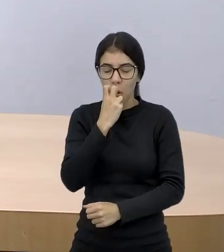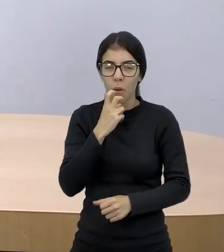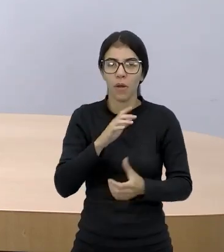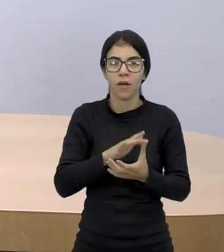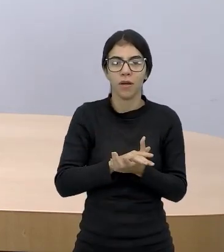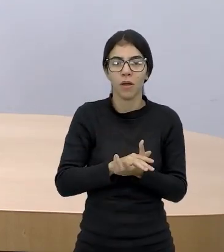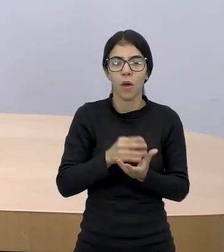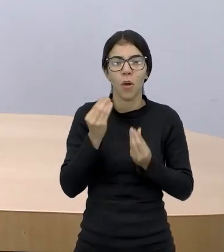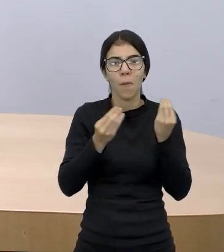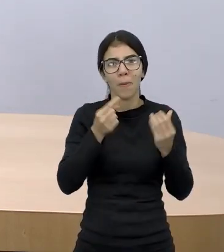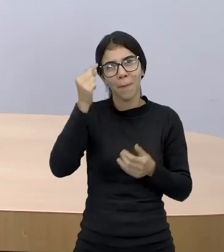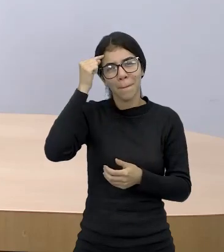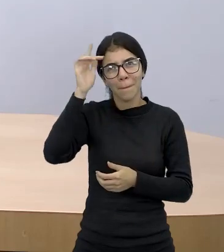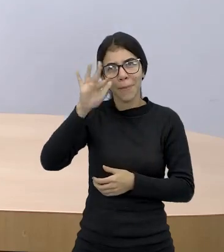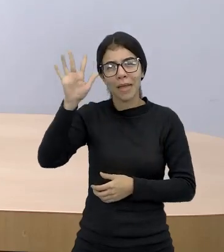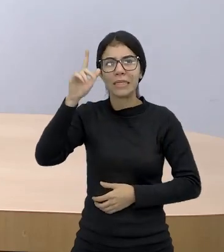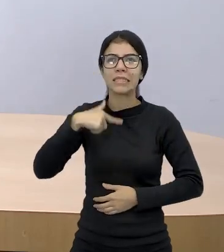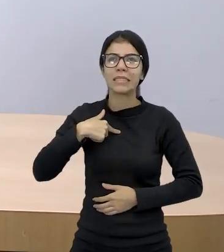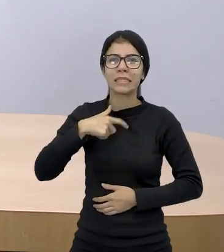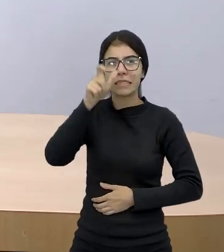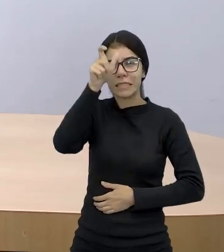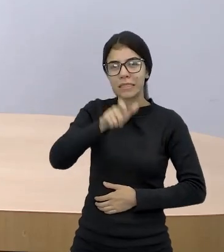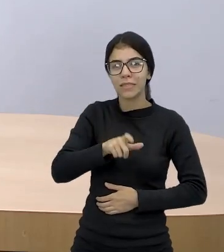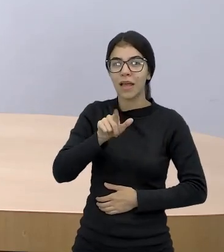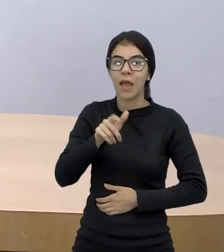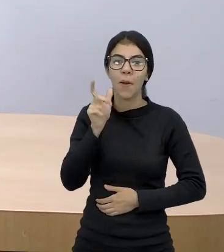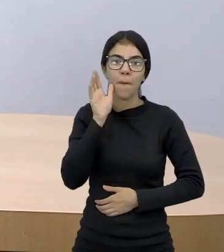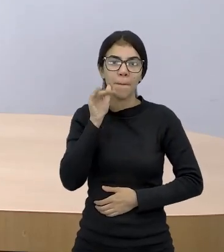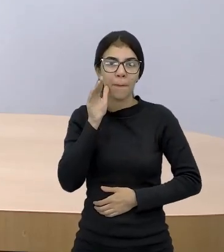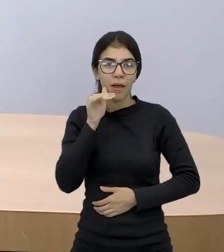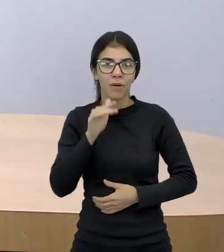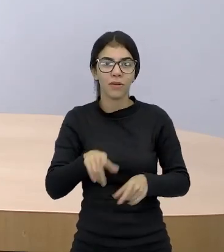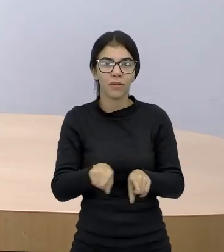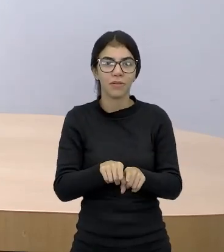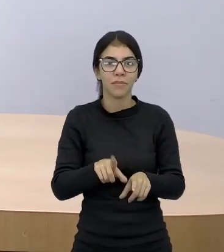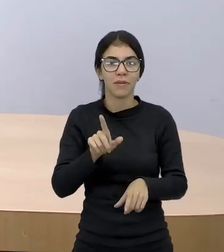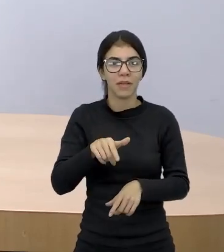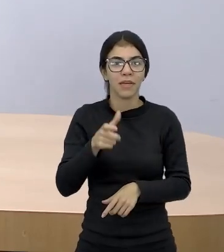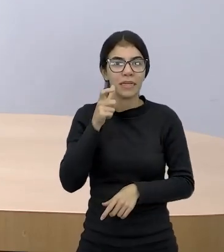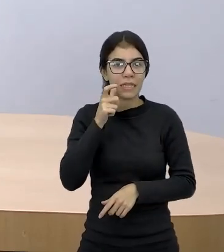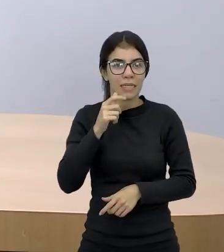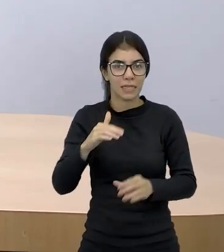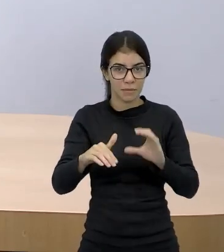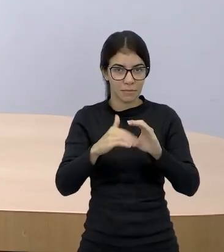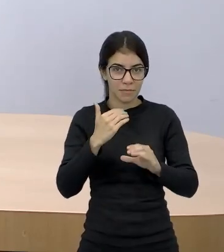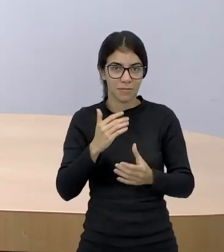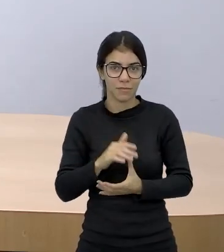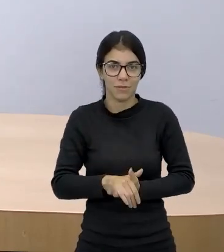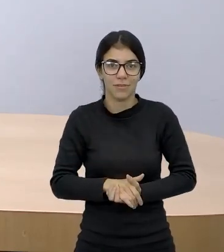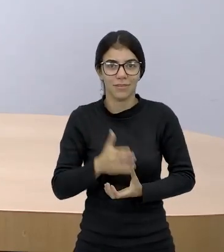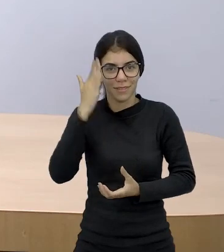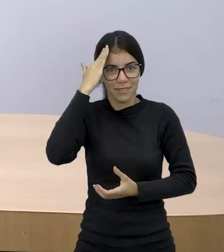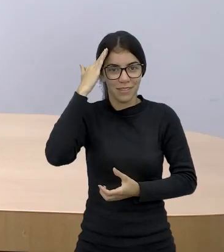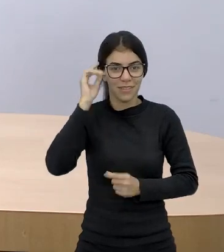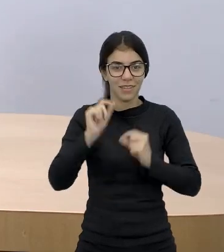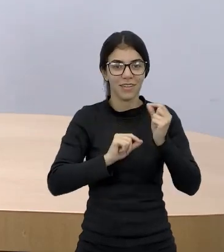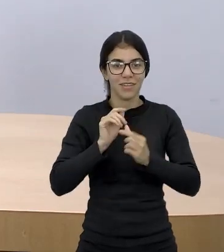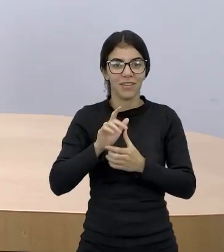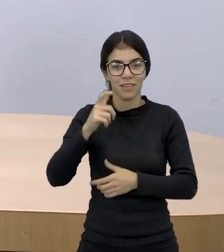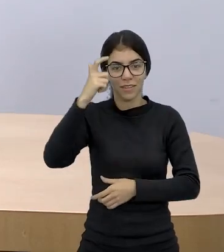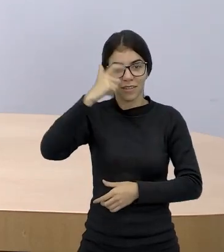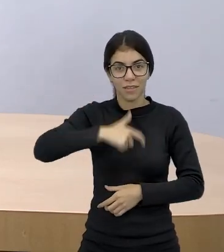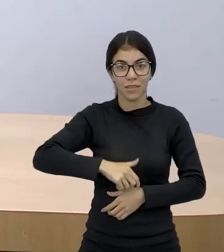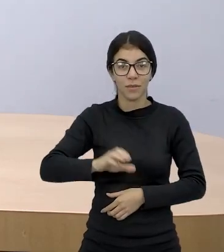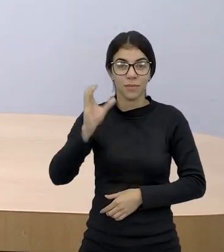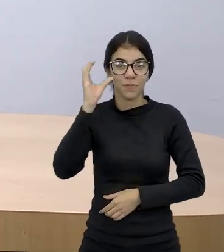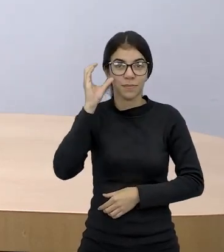visibilidade, como é que eles pensam que eu sou, né? Tá aí uma curiosidade, ia ser muito interessante saber disso daí. Gente, olha só, eu tô aqui com